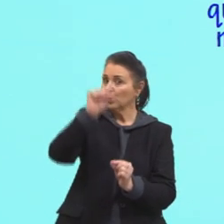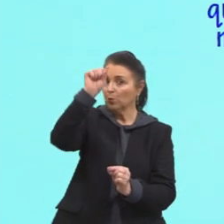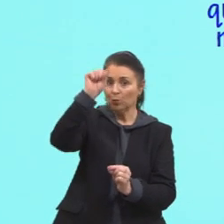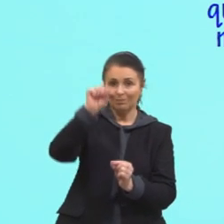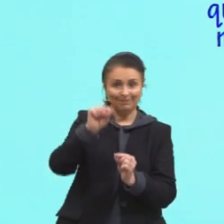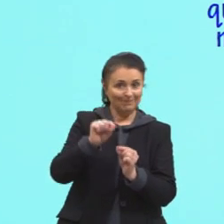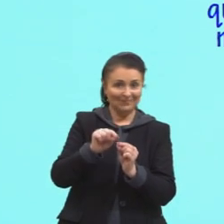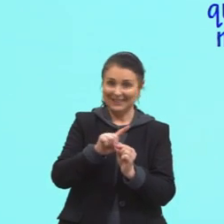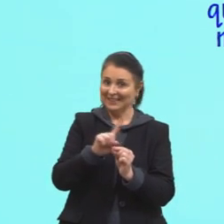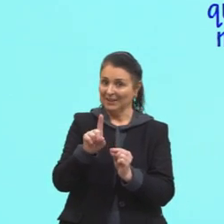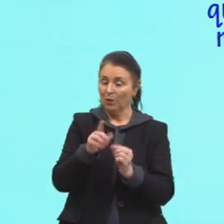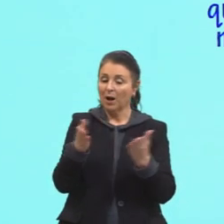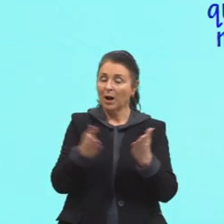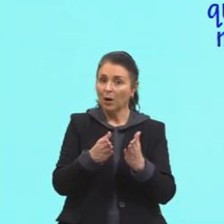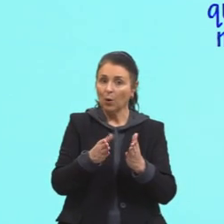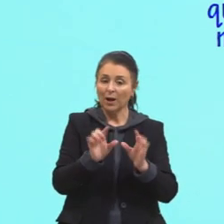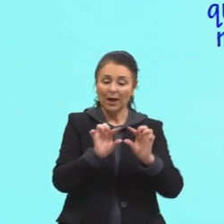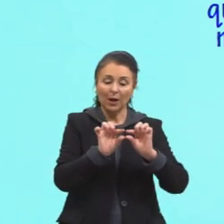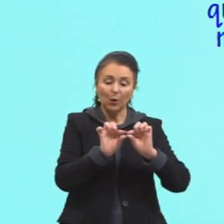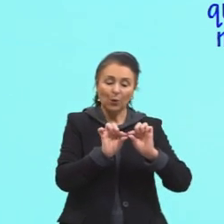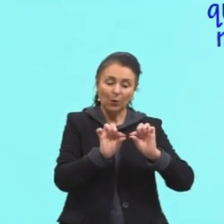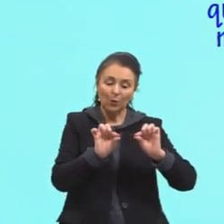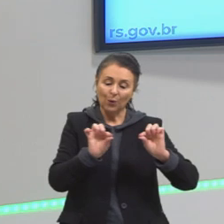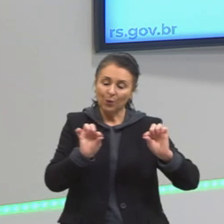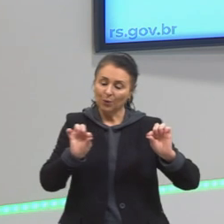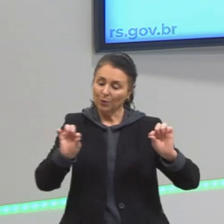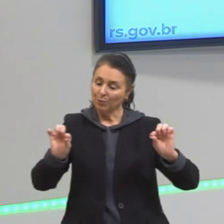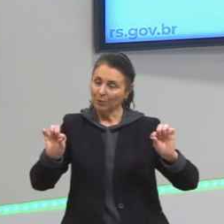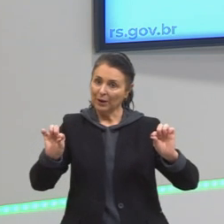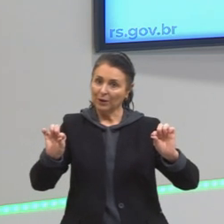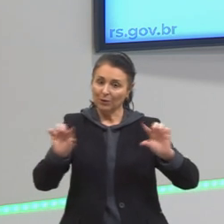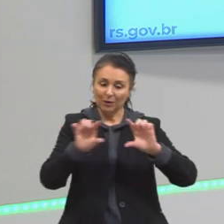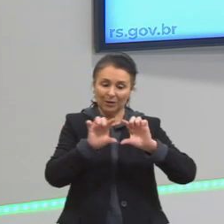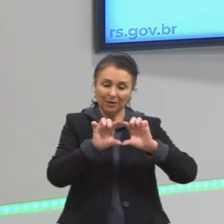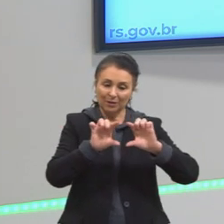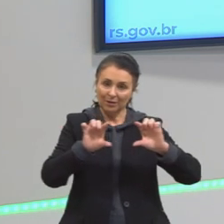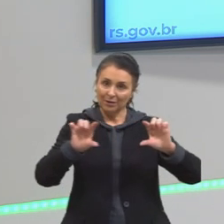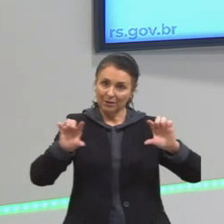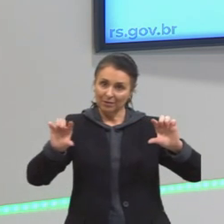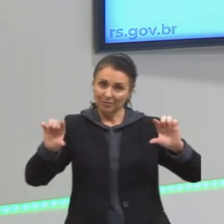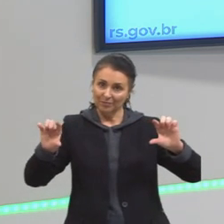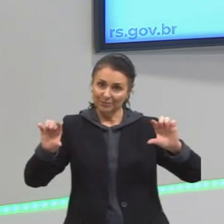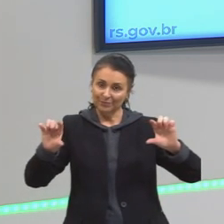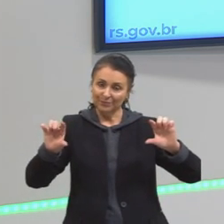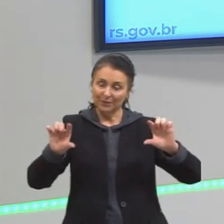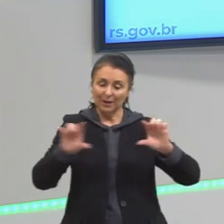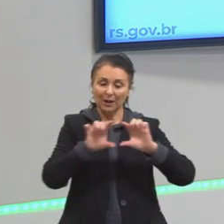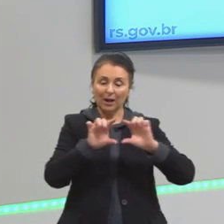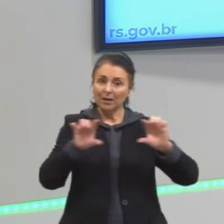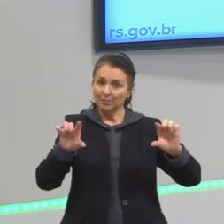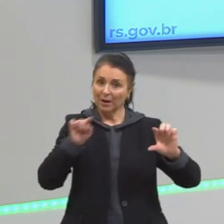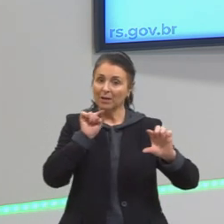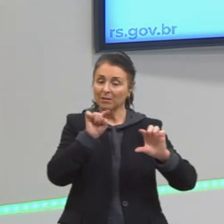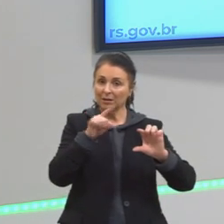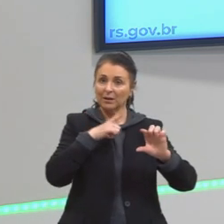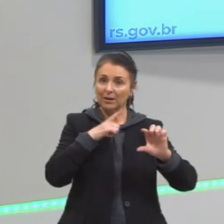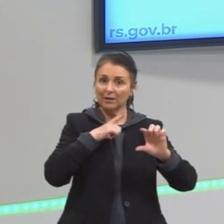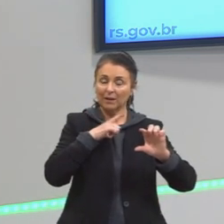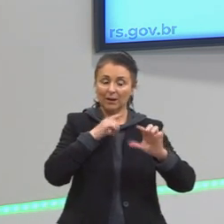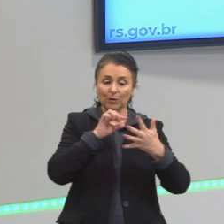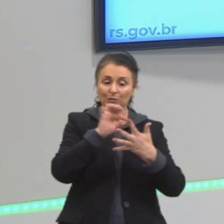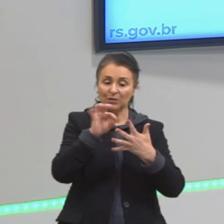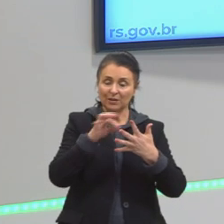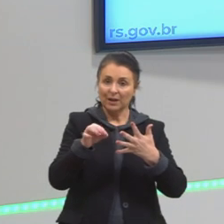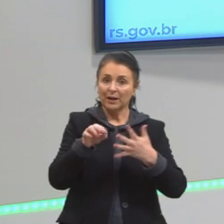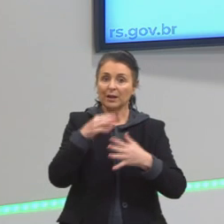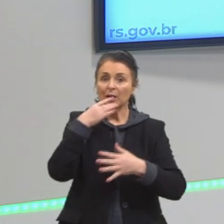gente vai olhar aqui o comprimento dessa coluna, dessa barra. As barras, então, aqui destacadas em